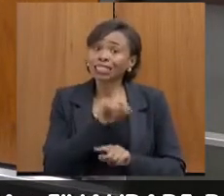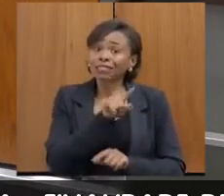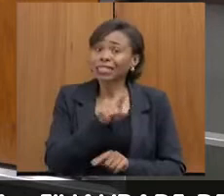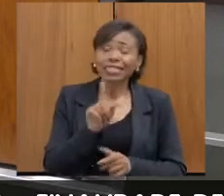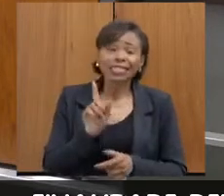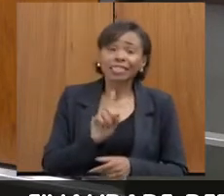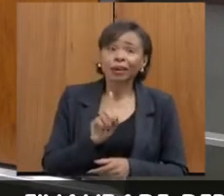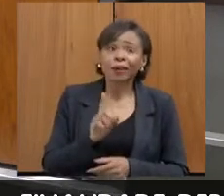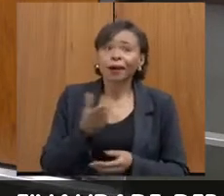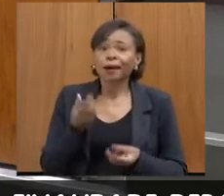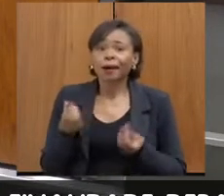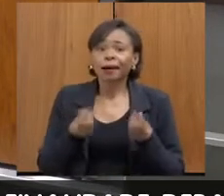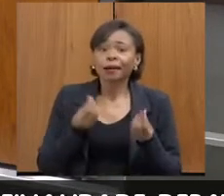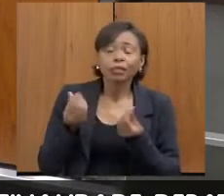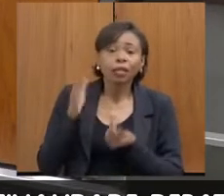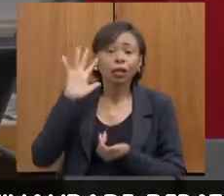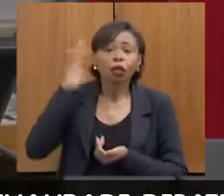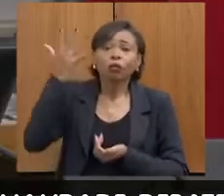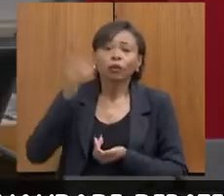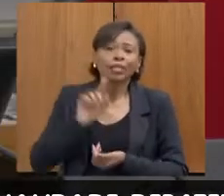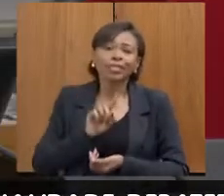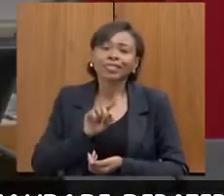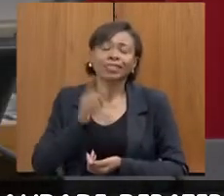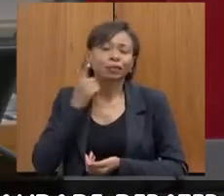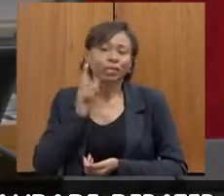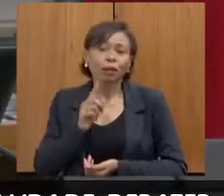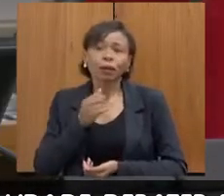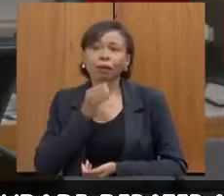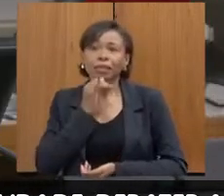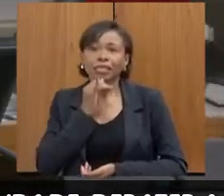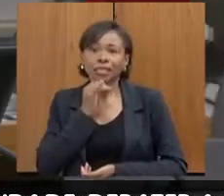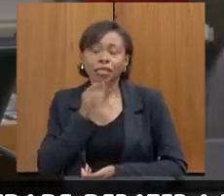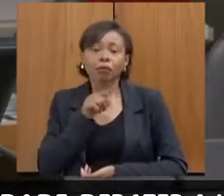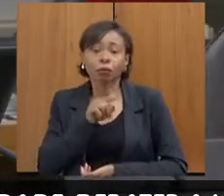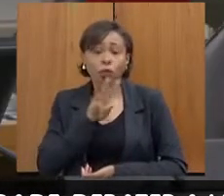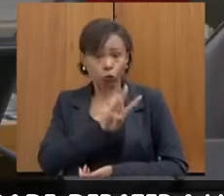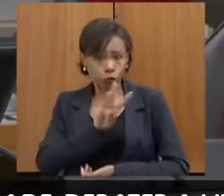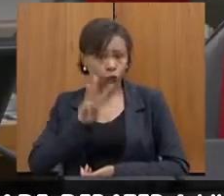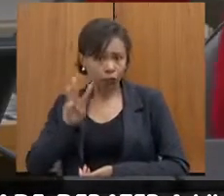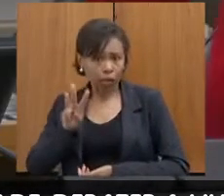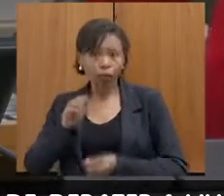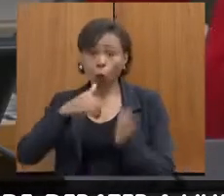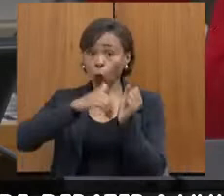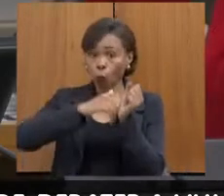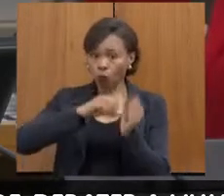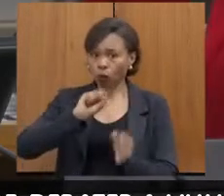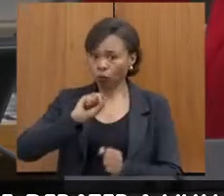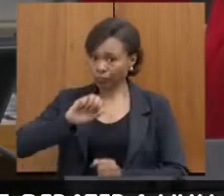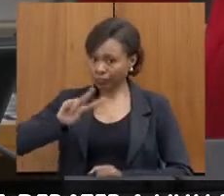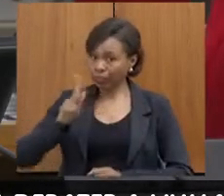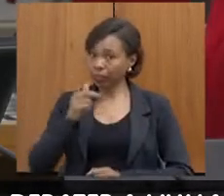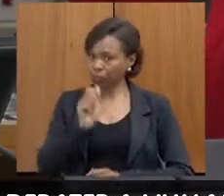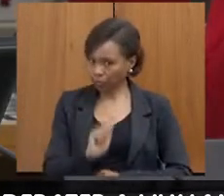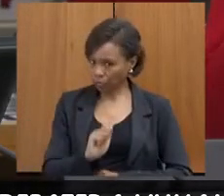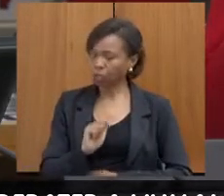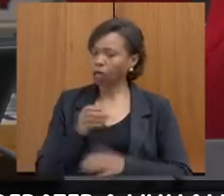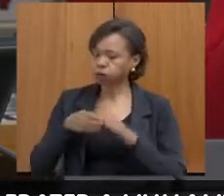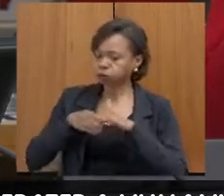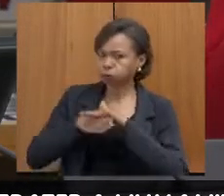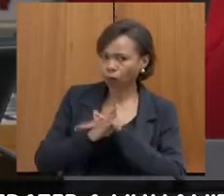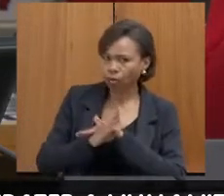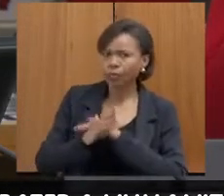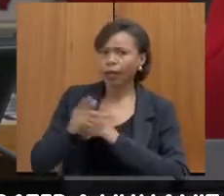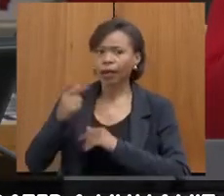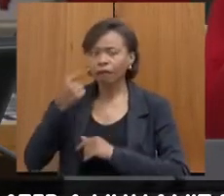não sabe. Com o site, você entraria lá, claro, acessível através de senha, e você veria, olha, o CREAS já foi informado, o